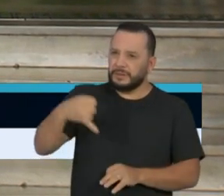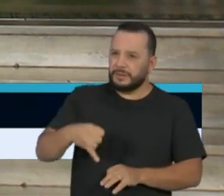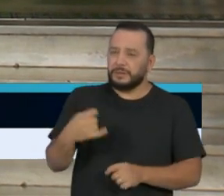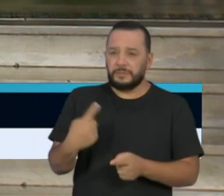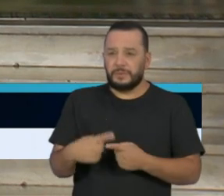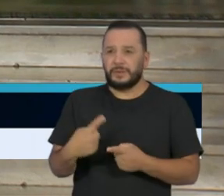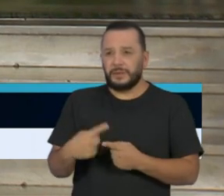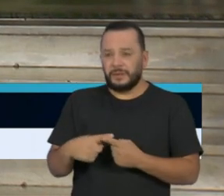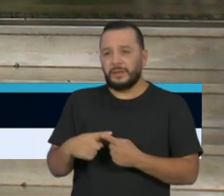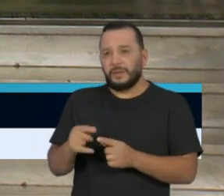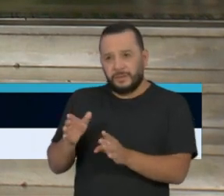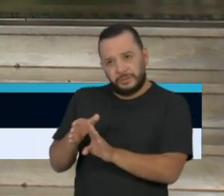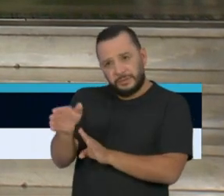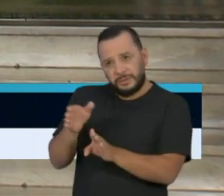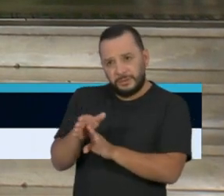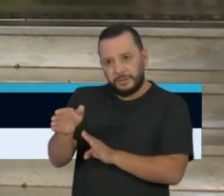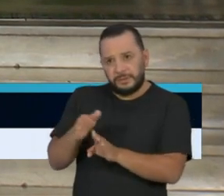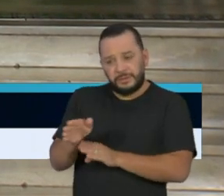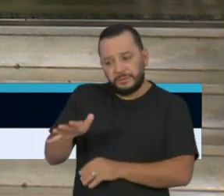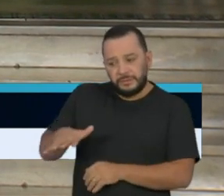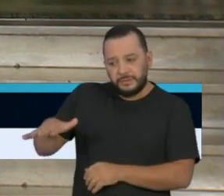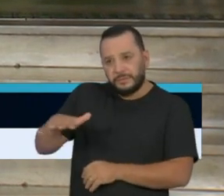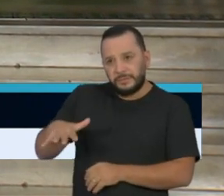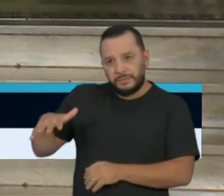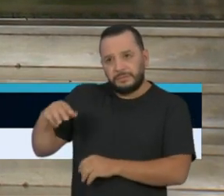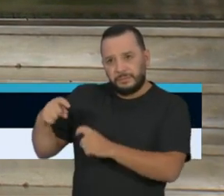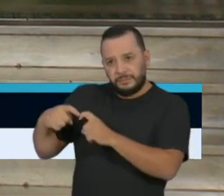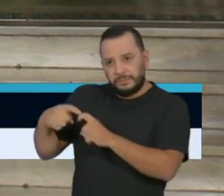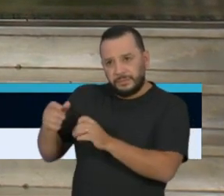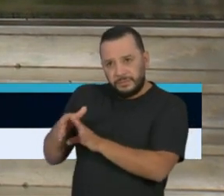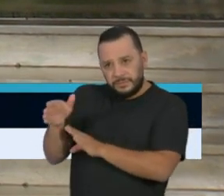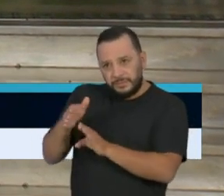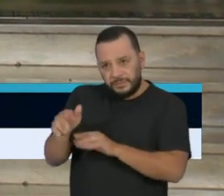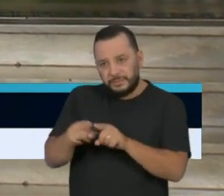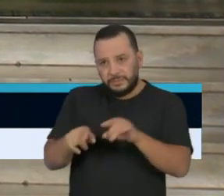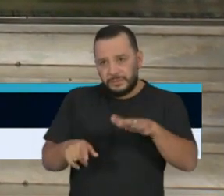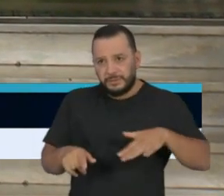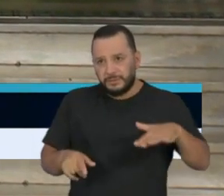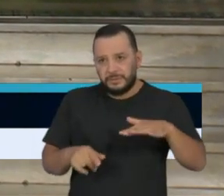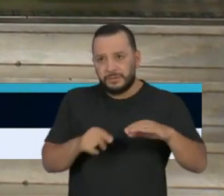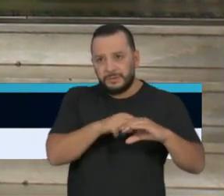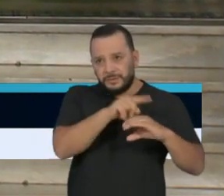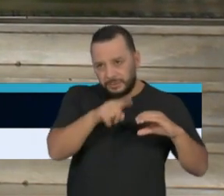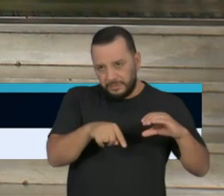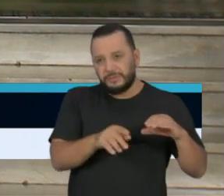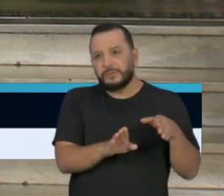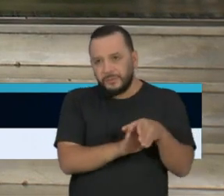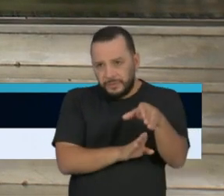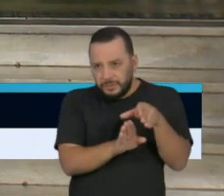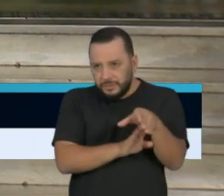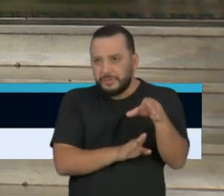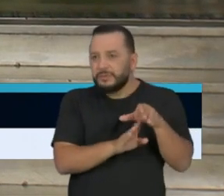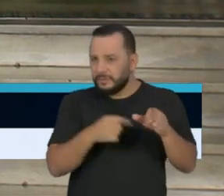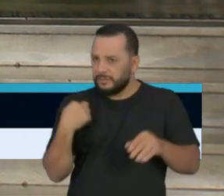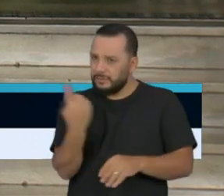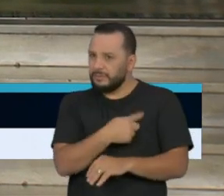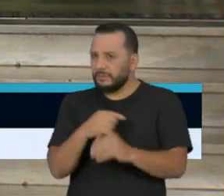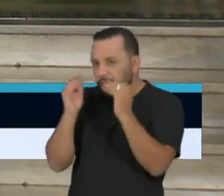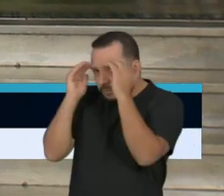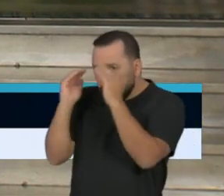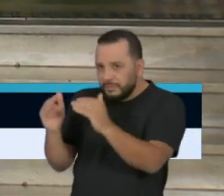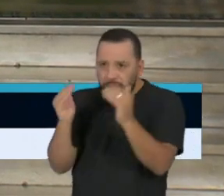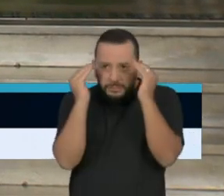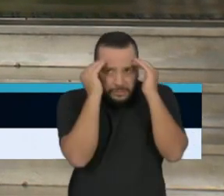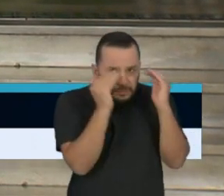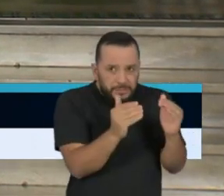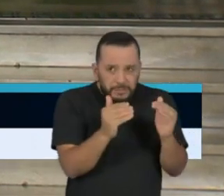e atender a recomendação da medicina, da ciência e da saúde. Por isso mesmo que nós estamos com uma situação sob